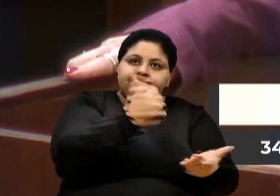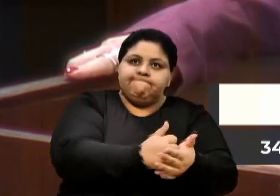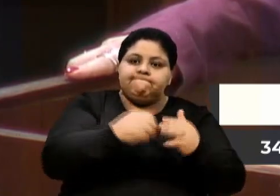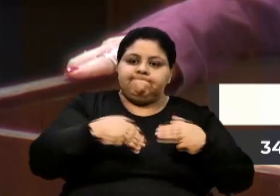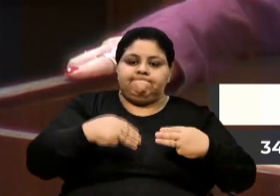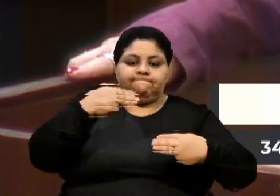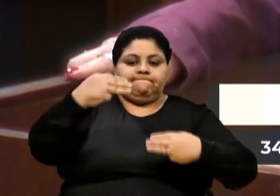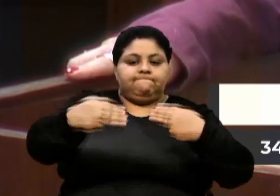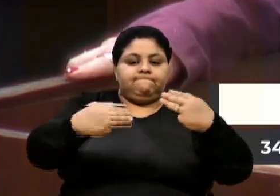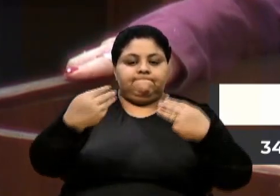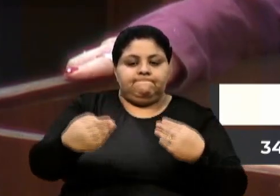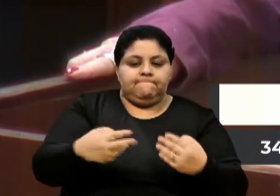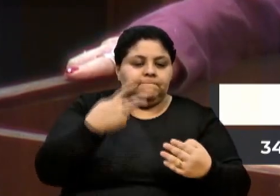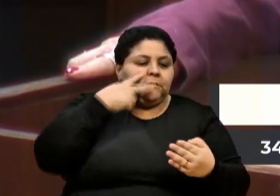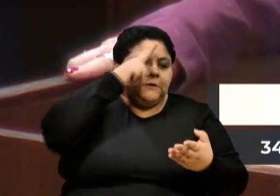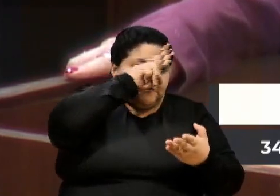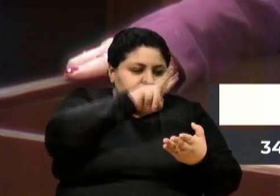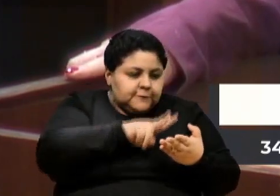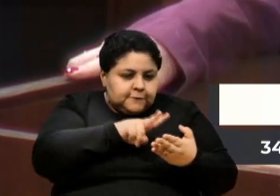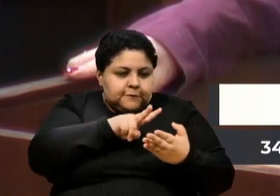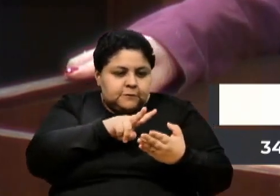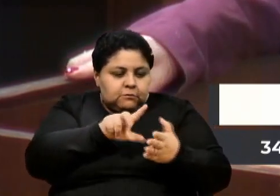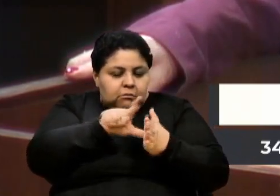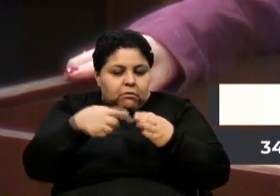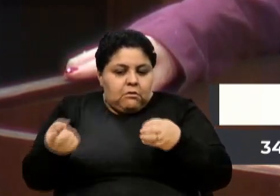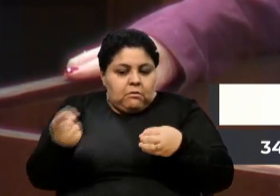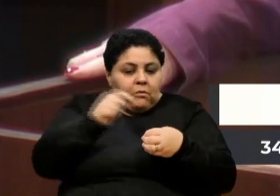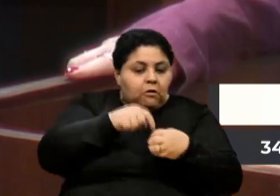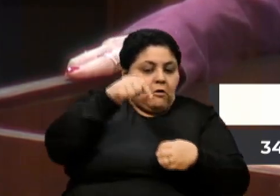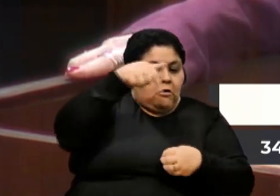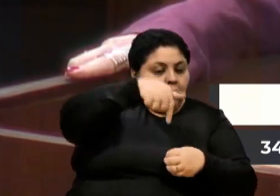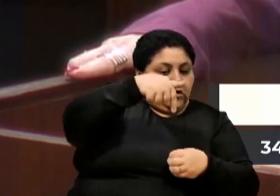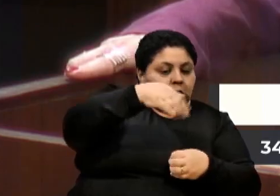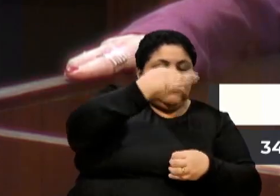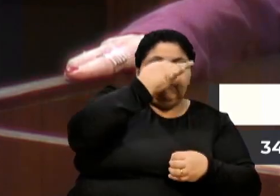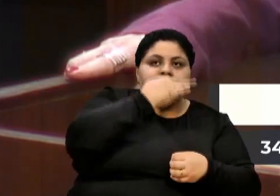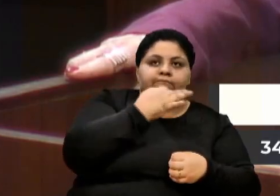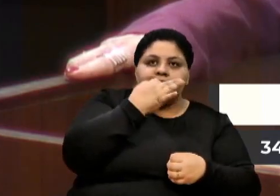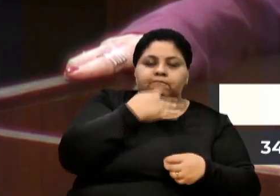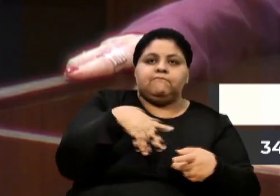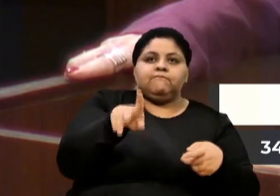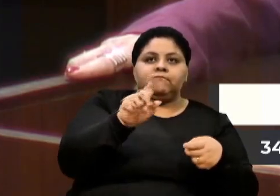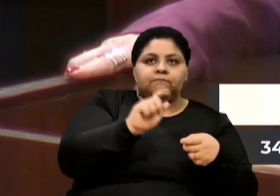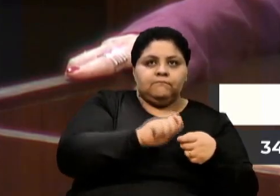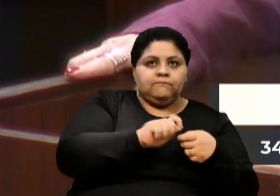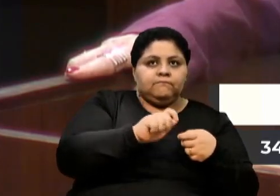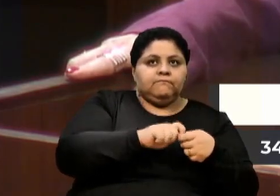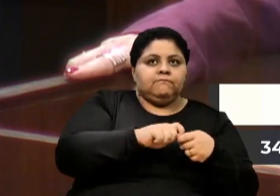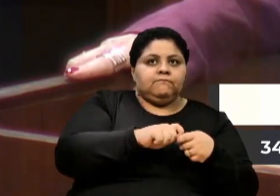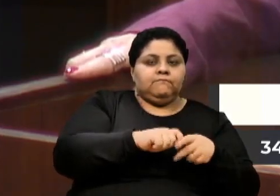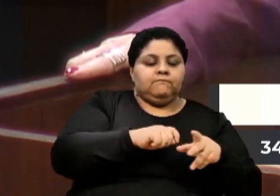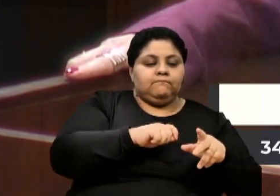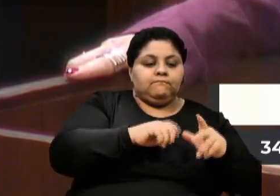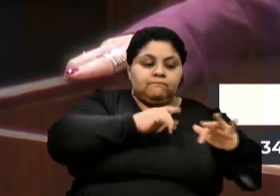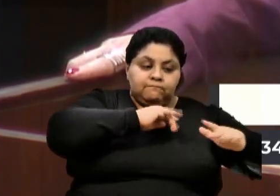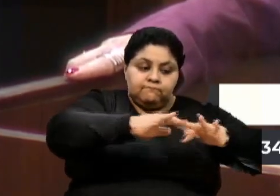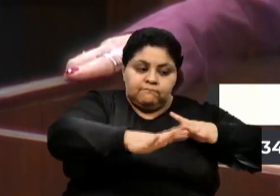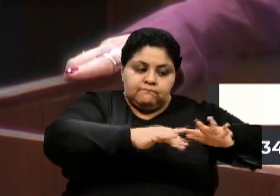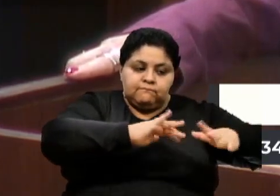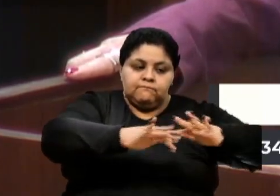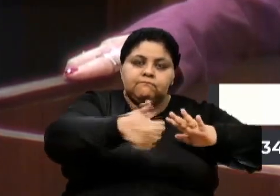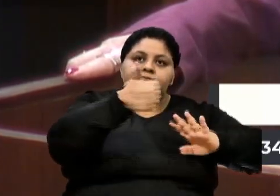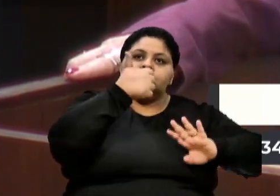retorno e nós, aqui em Caxias do Sul, devemos fazer esse movimento com as mulheres,